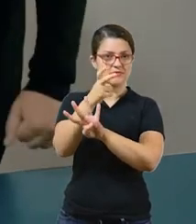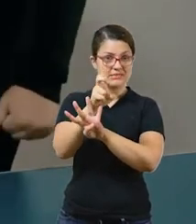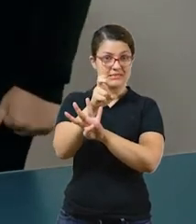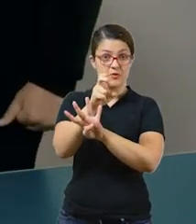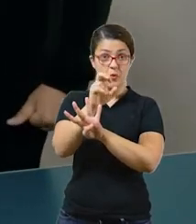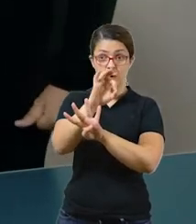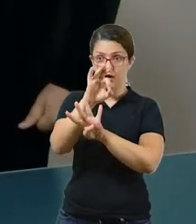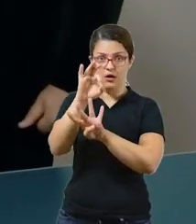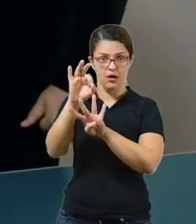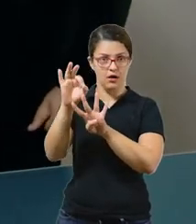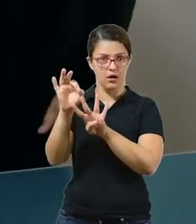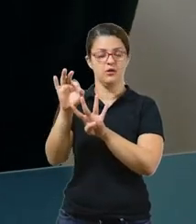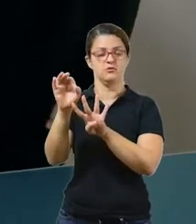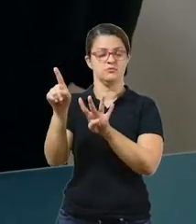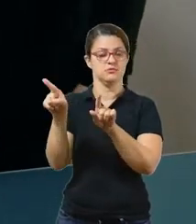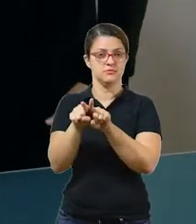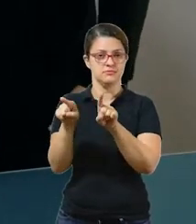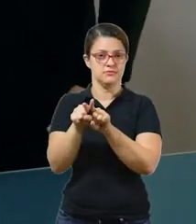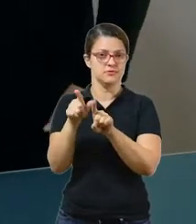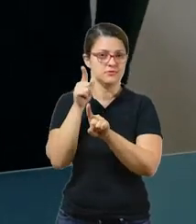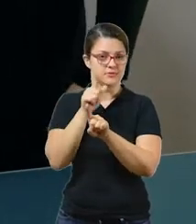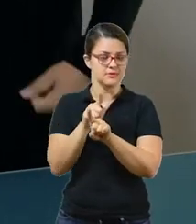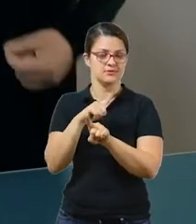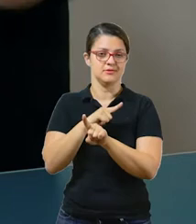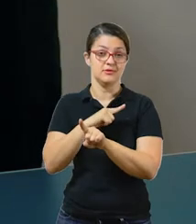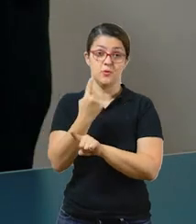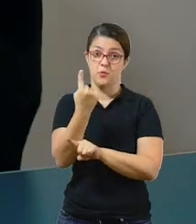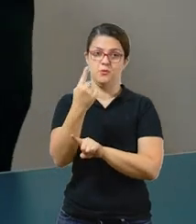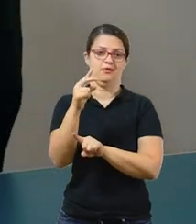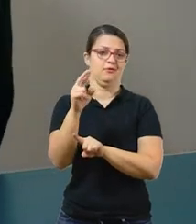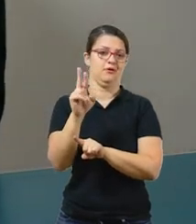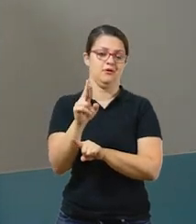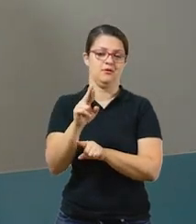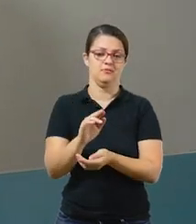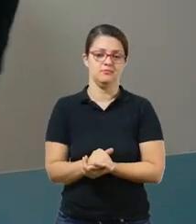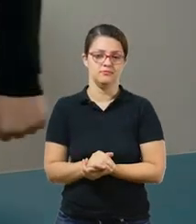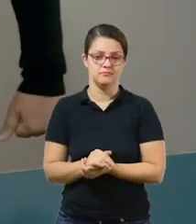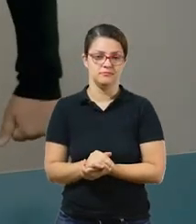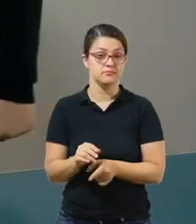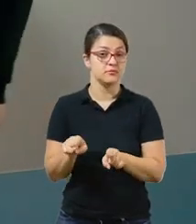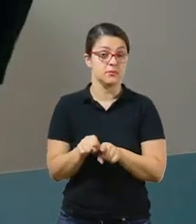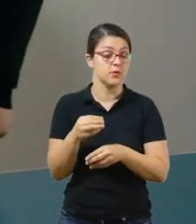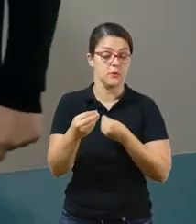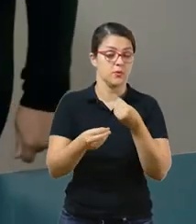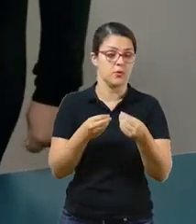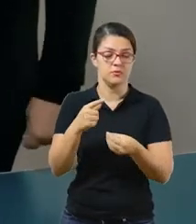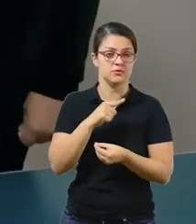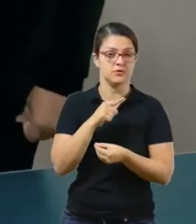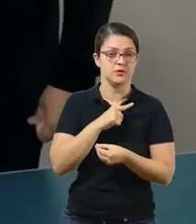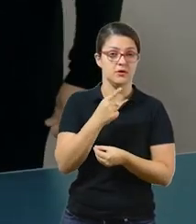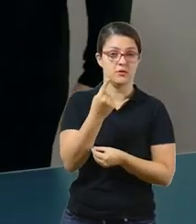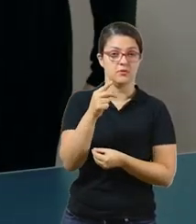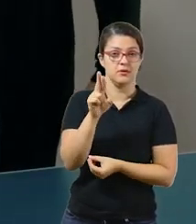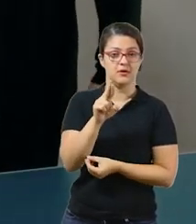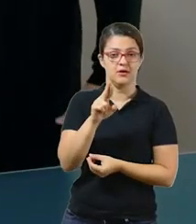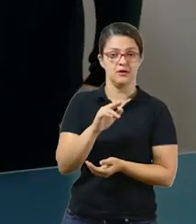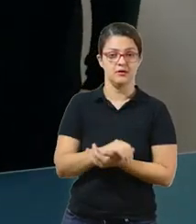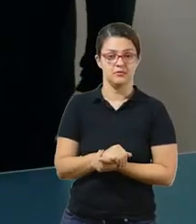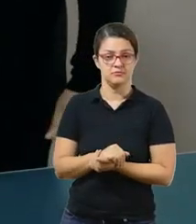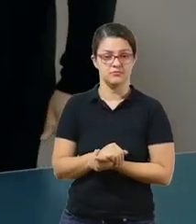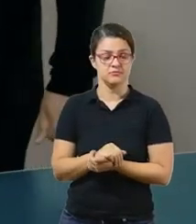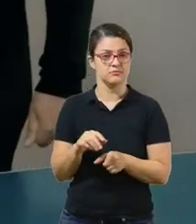você também vai ter 1 real. Uma outra forma de obter-se 1 real é pegando 10